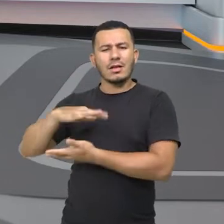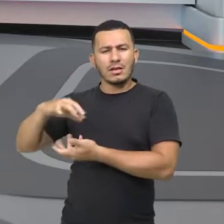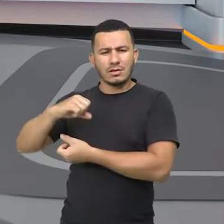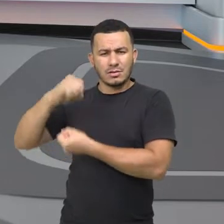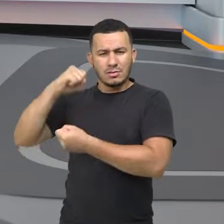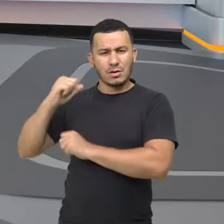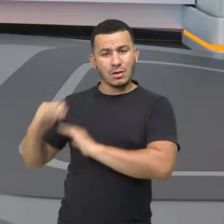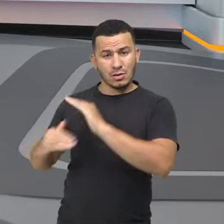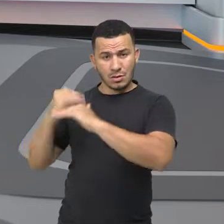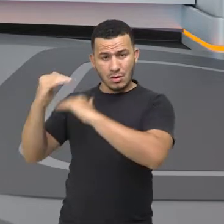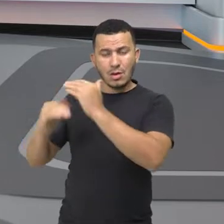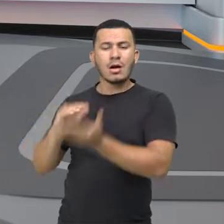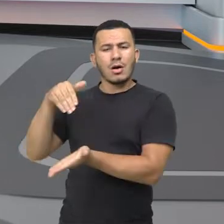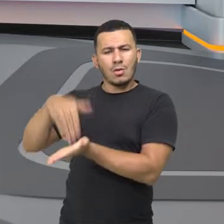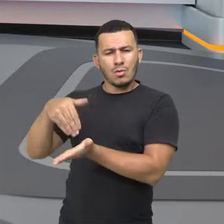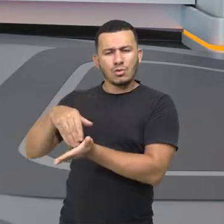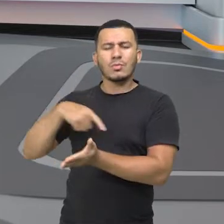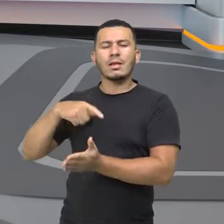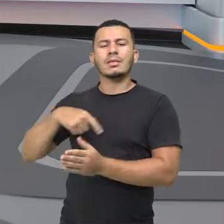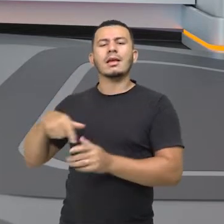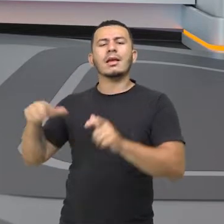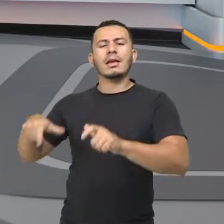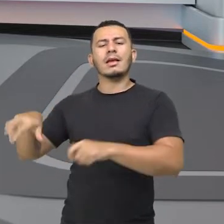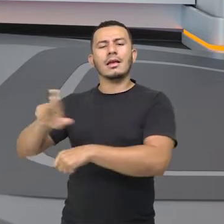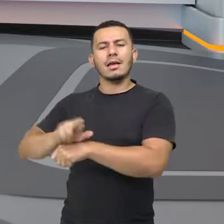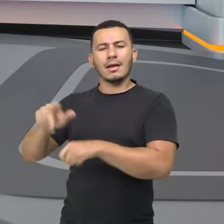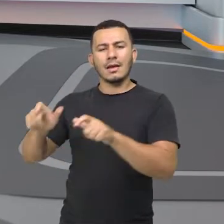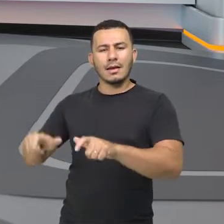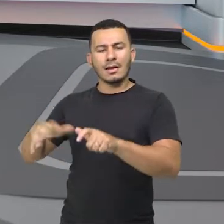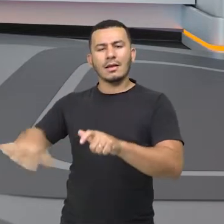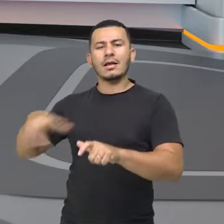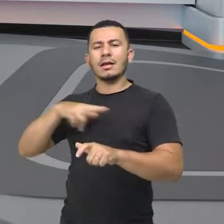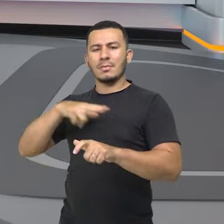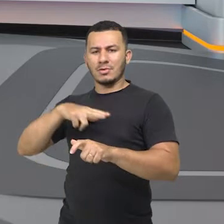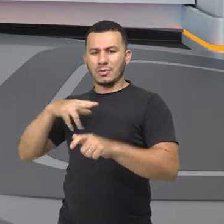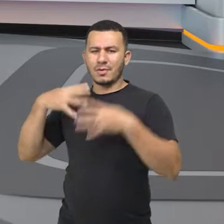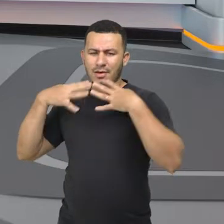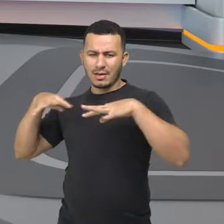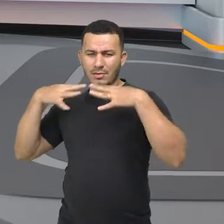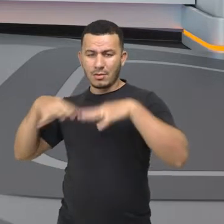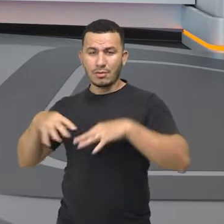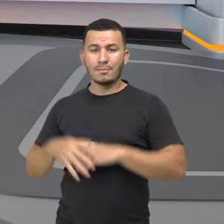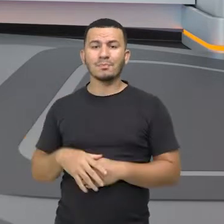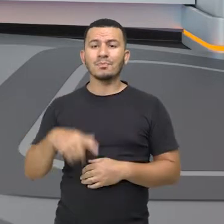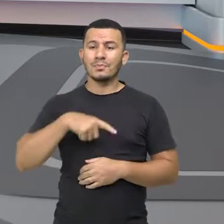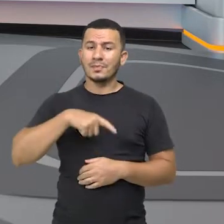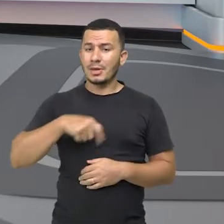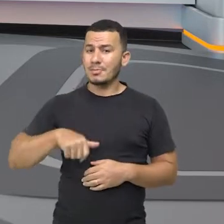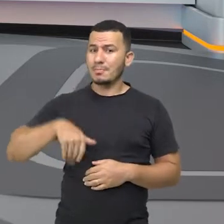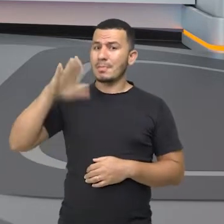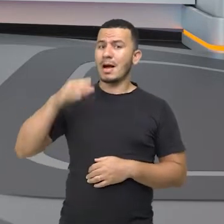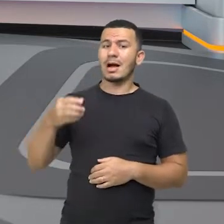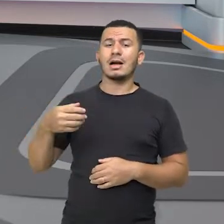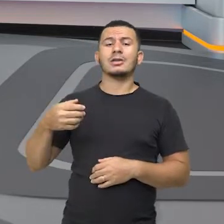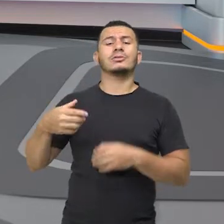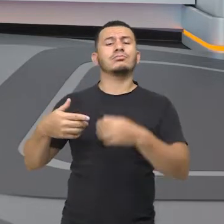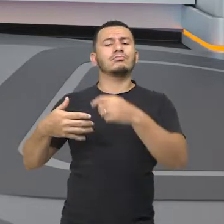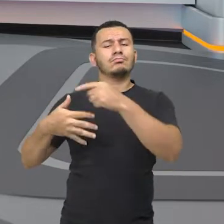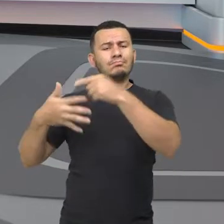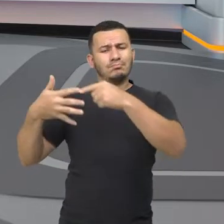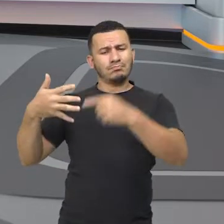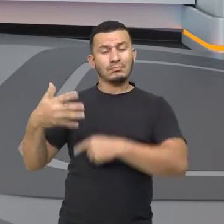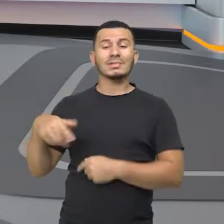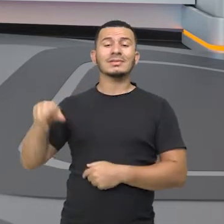último, a reserva particular do patrimônio natural. Então, a gente tem mais categorias aqui, cerca de